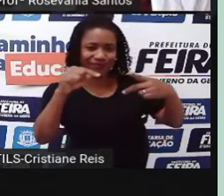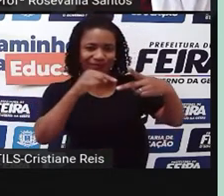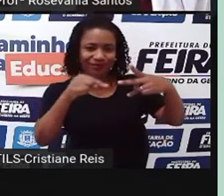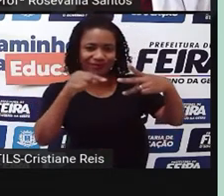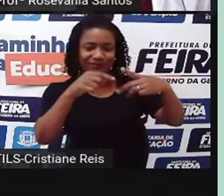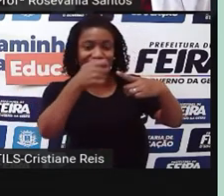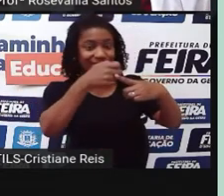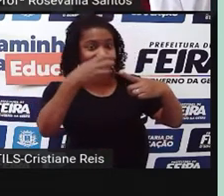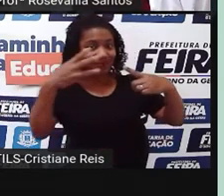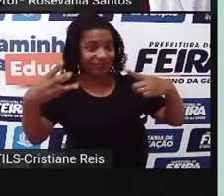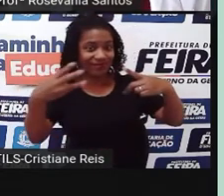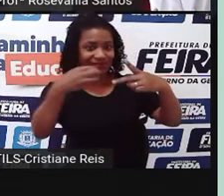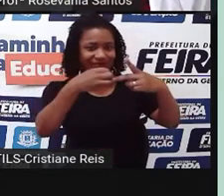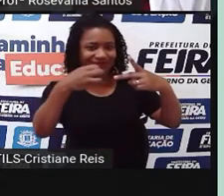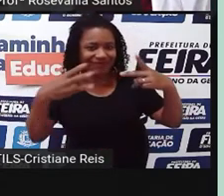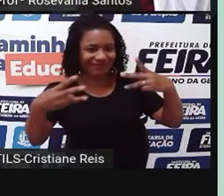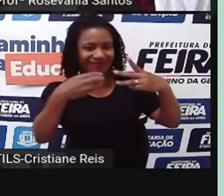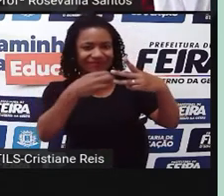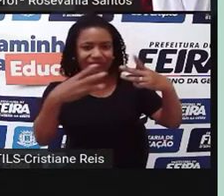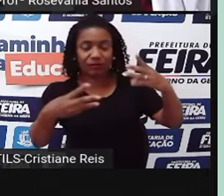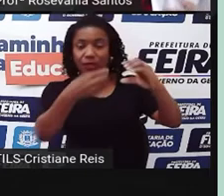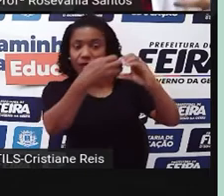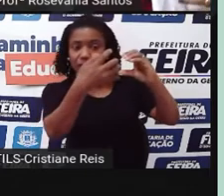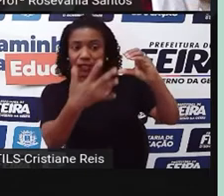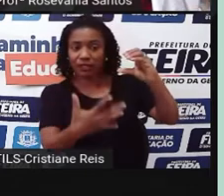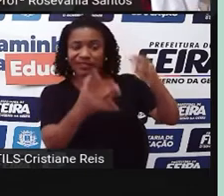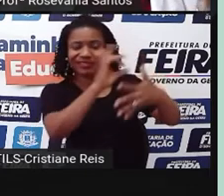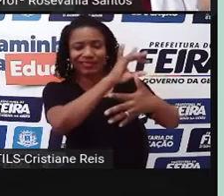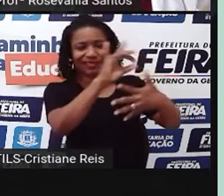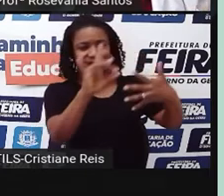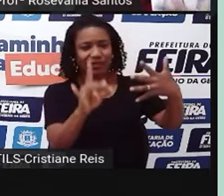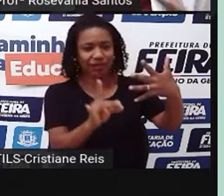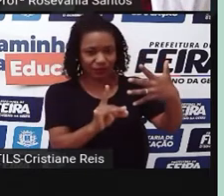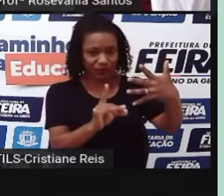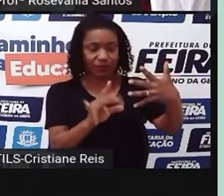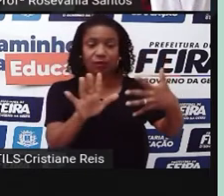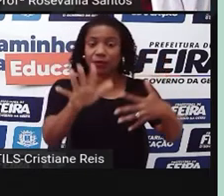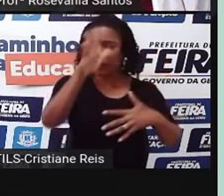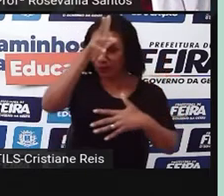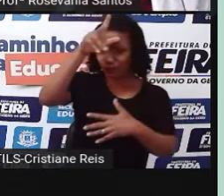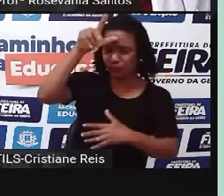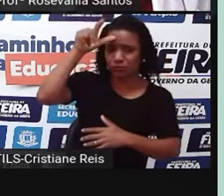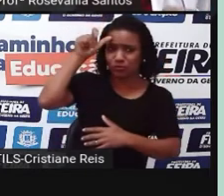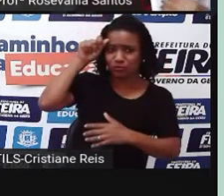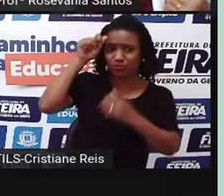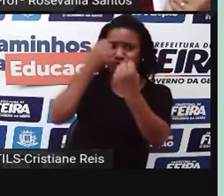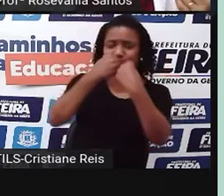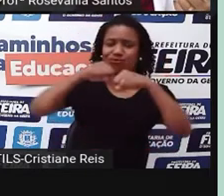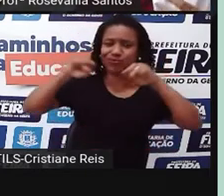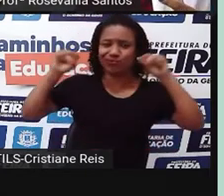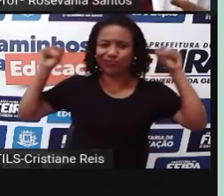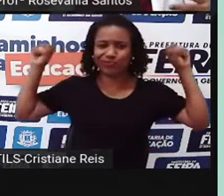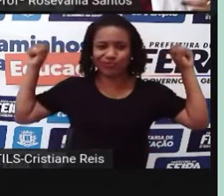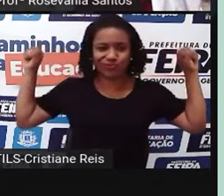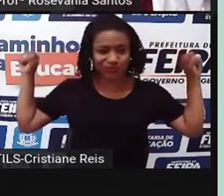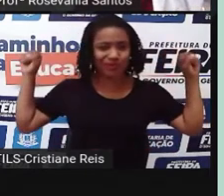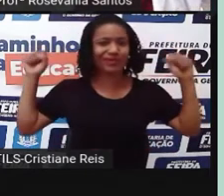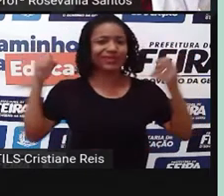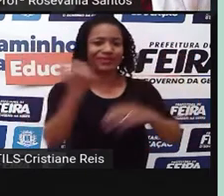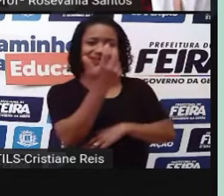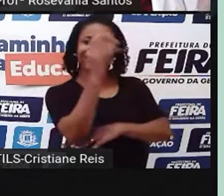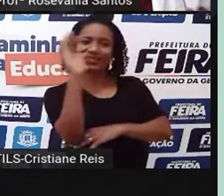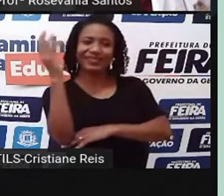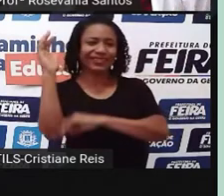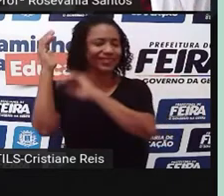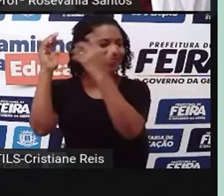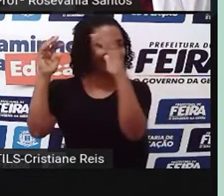dessa, até porque a própria floresta amazônica, ela tem todas essas características de ser uma floresta. Por ser